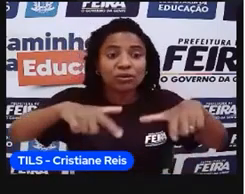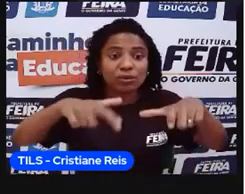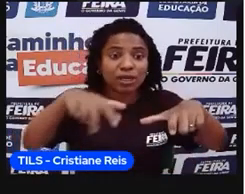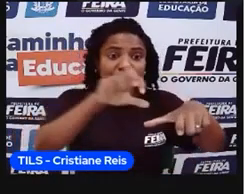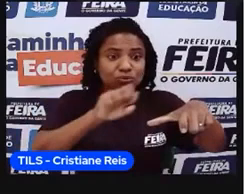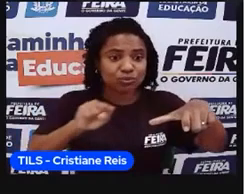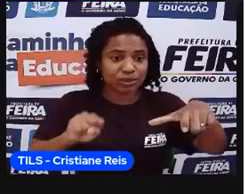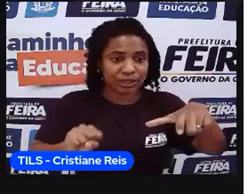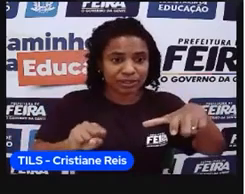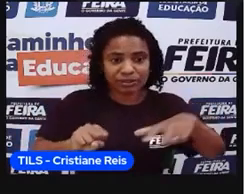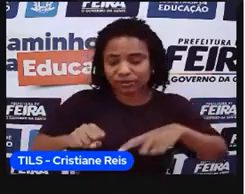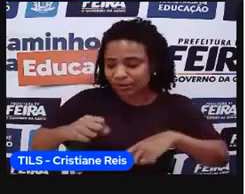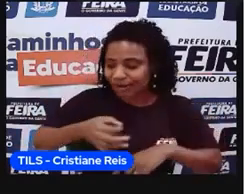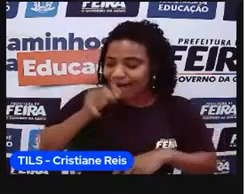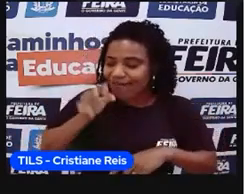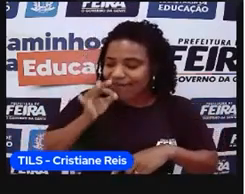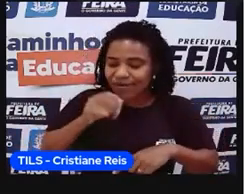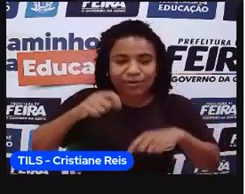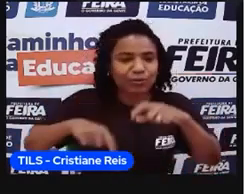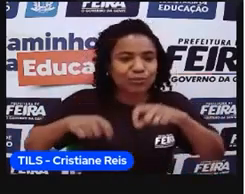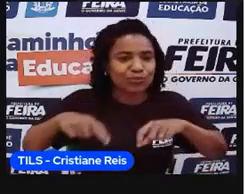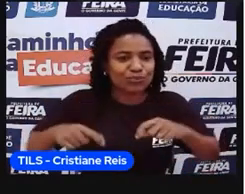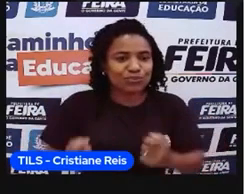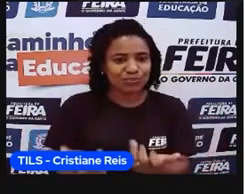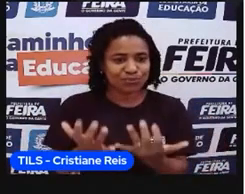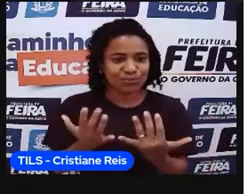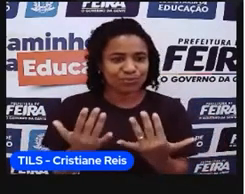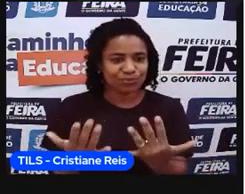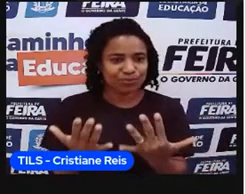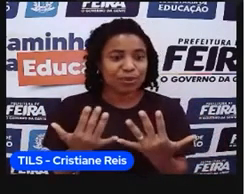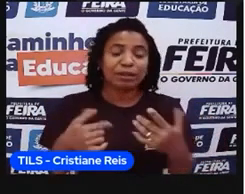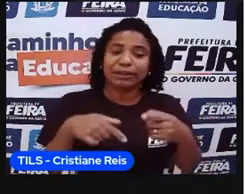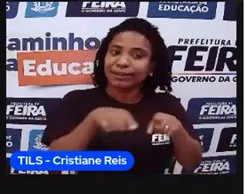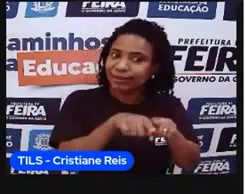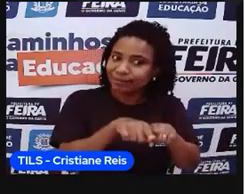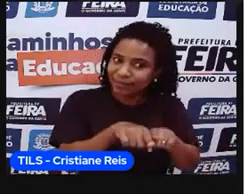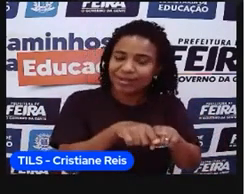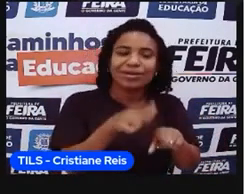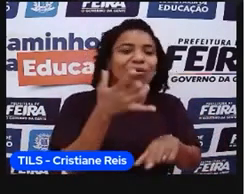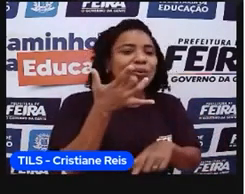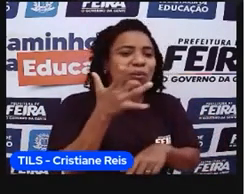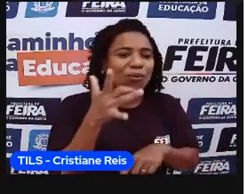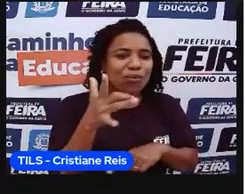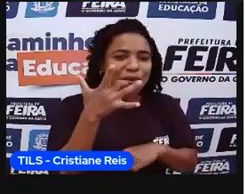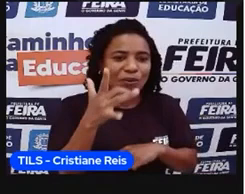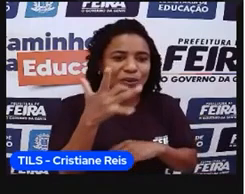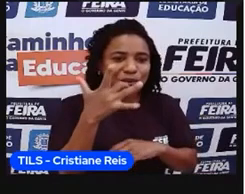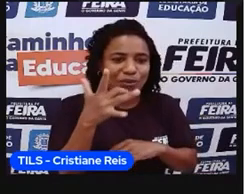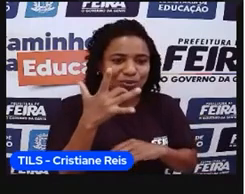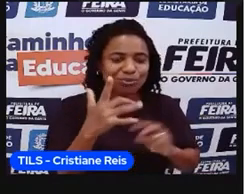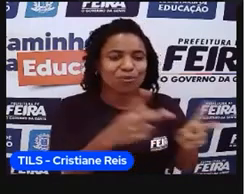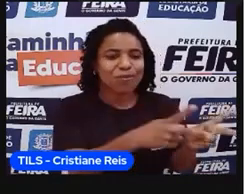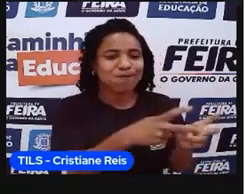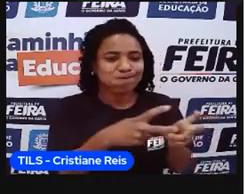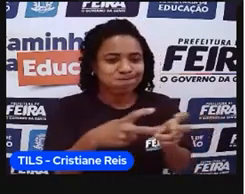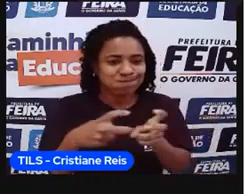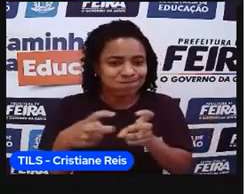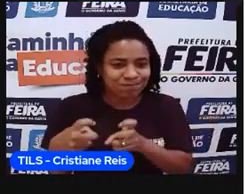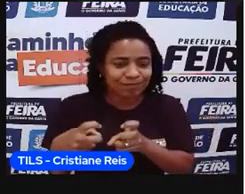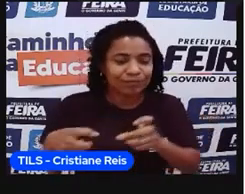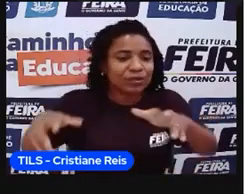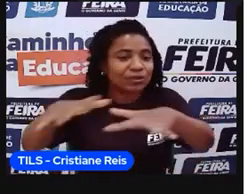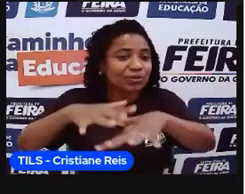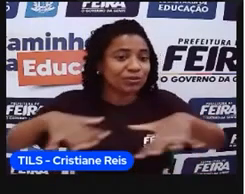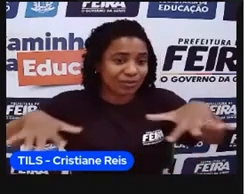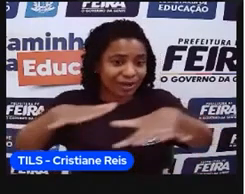junto a essa atividade da mineração, né, e aí o que acontece? O Vale do Paraíba, ele